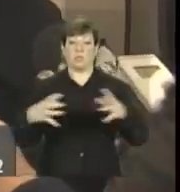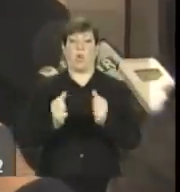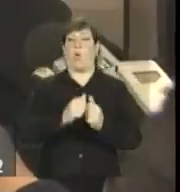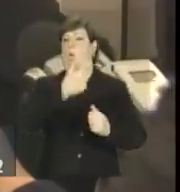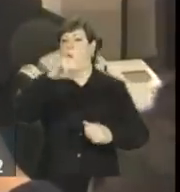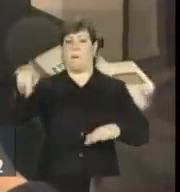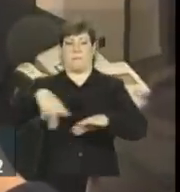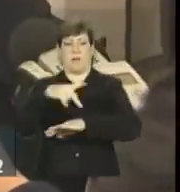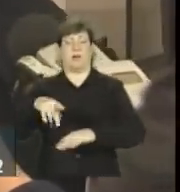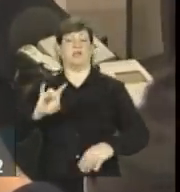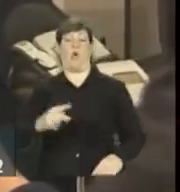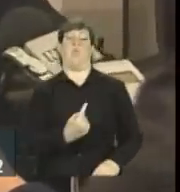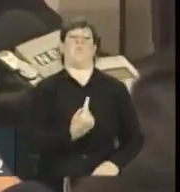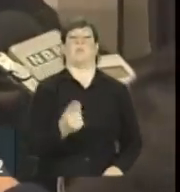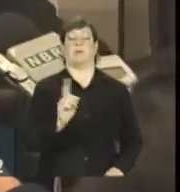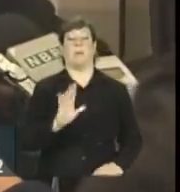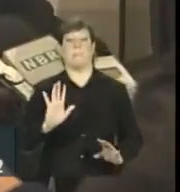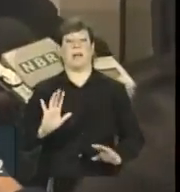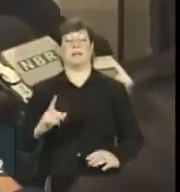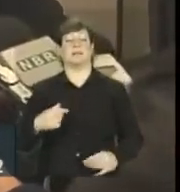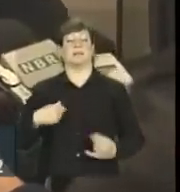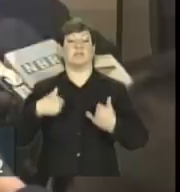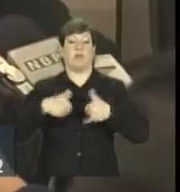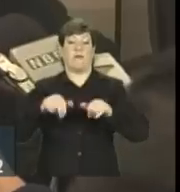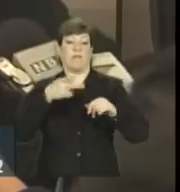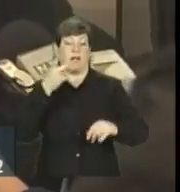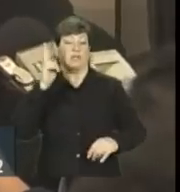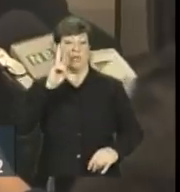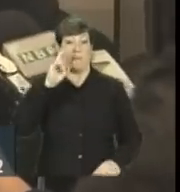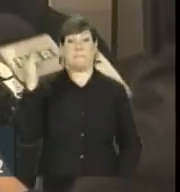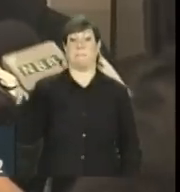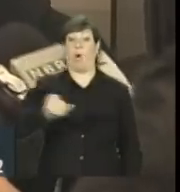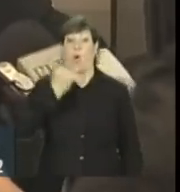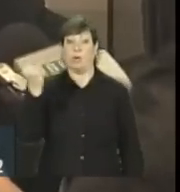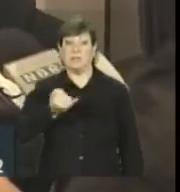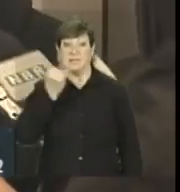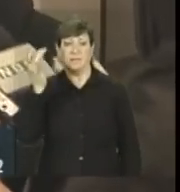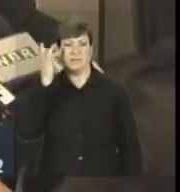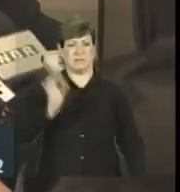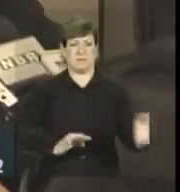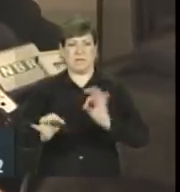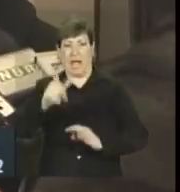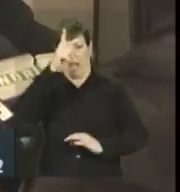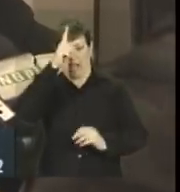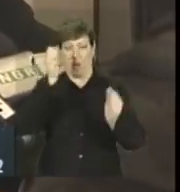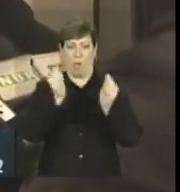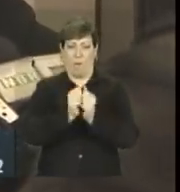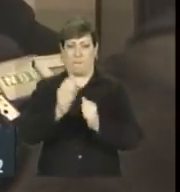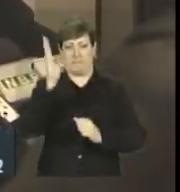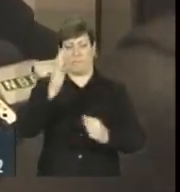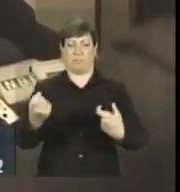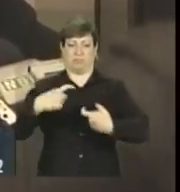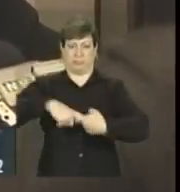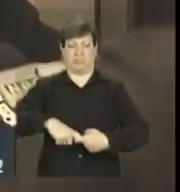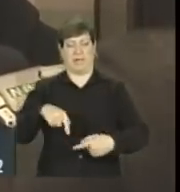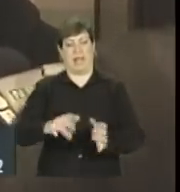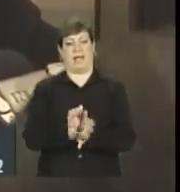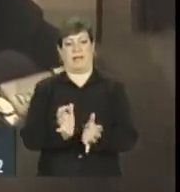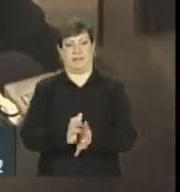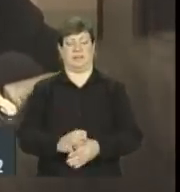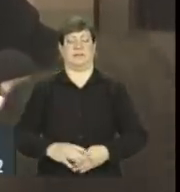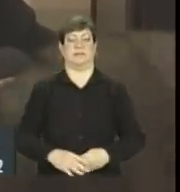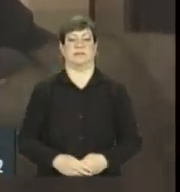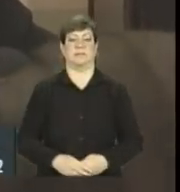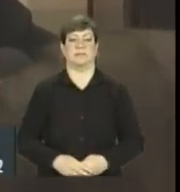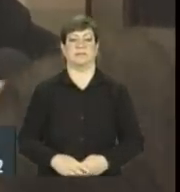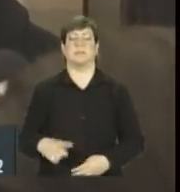não estou falando que é só um, mas eu estou levantando a importância estratégica da Alemanha como parceiro nessa área. Presidente, com